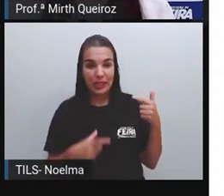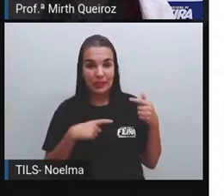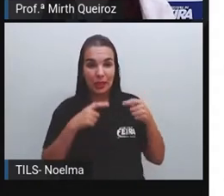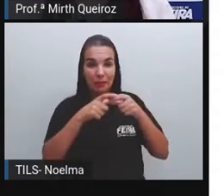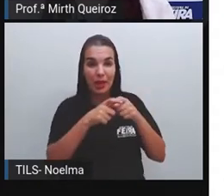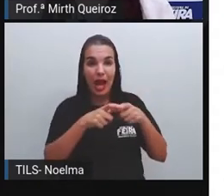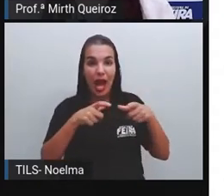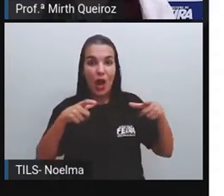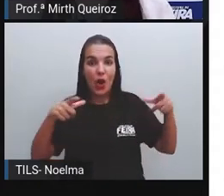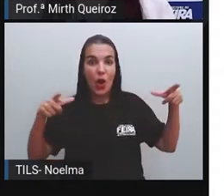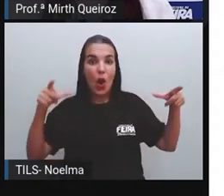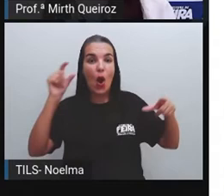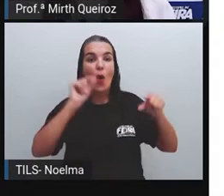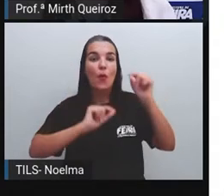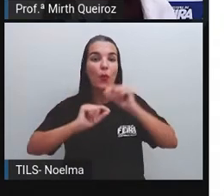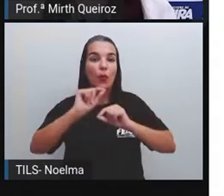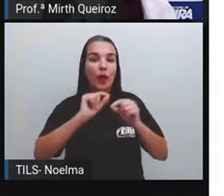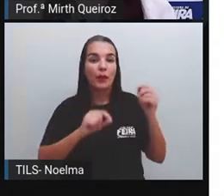de quê?